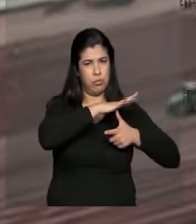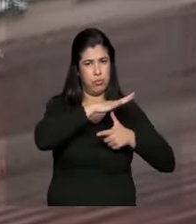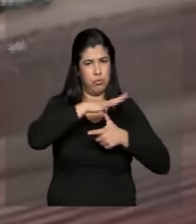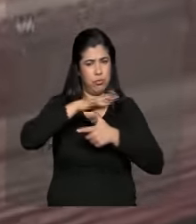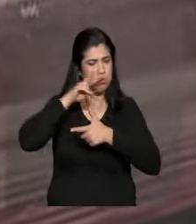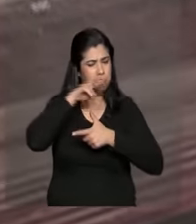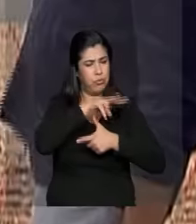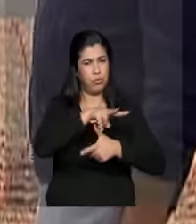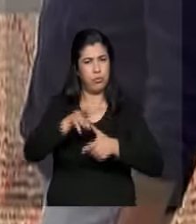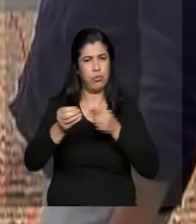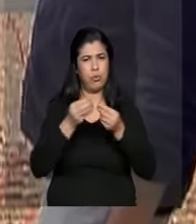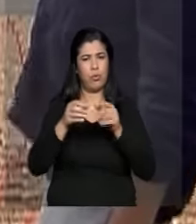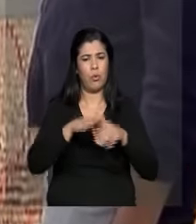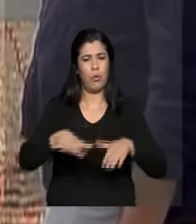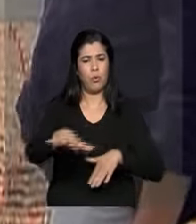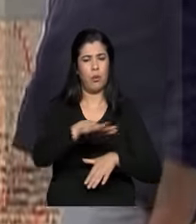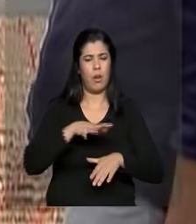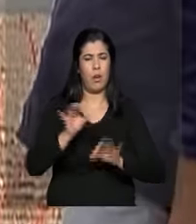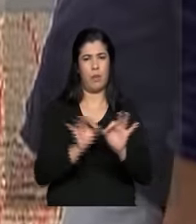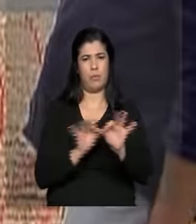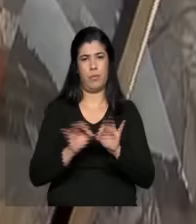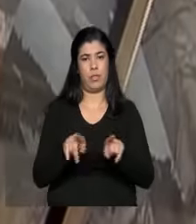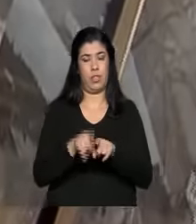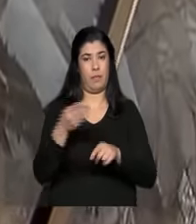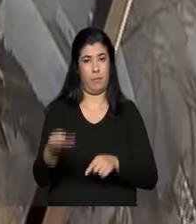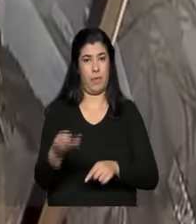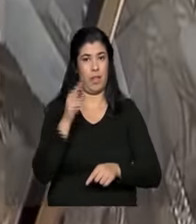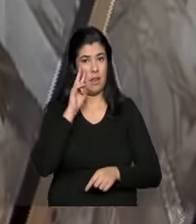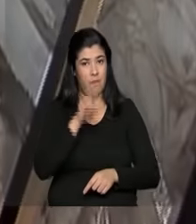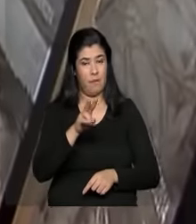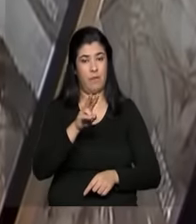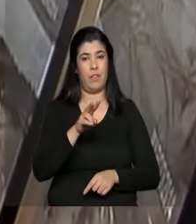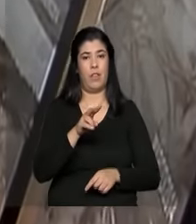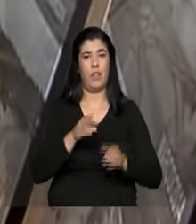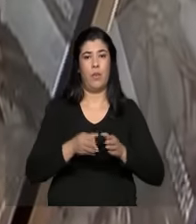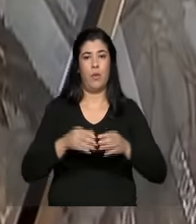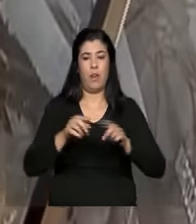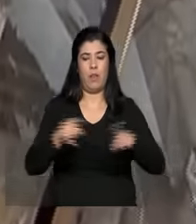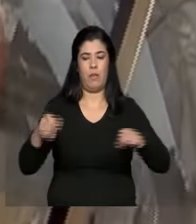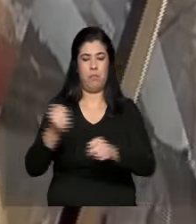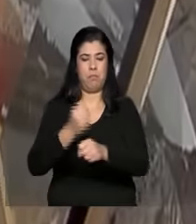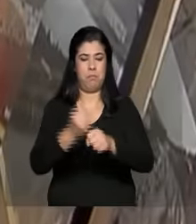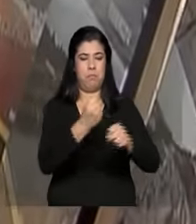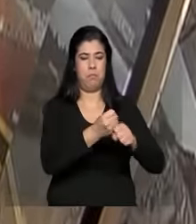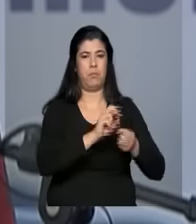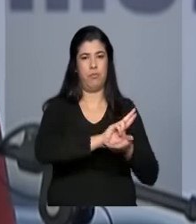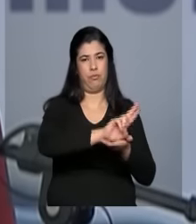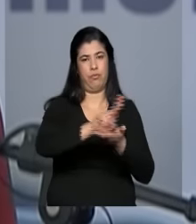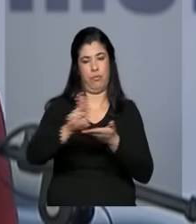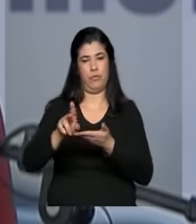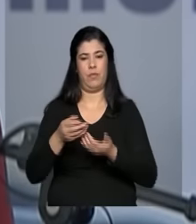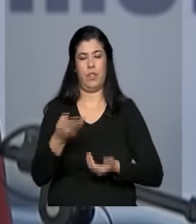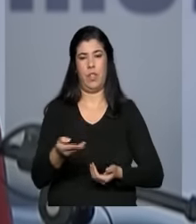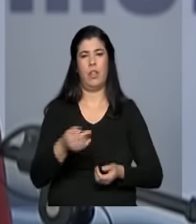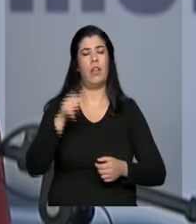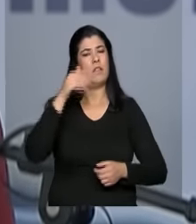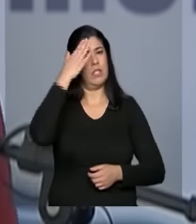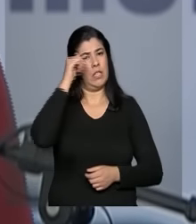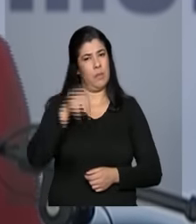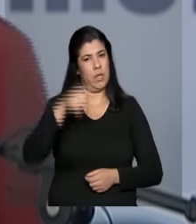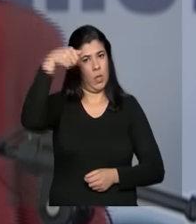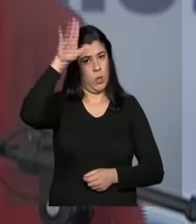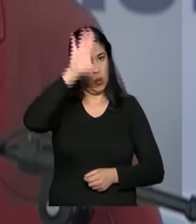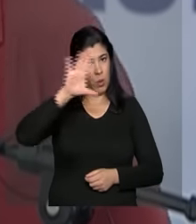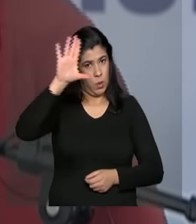eixo norte do projeto. Em Jati, ela visitou os canteiros do vertedouro, da barragem e do reservatório. O Nordeste está